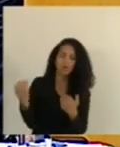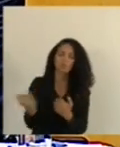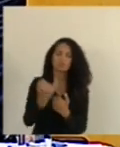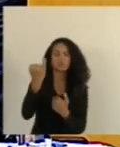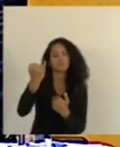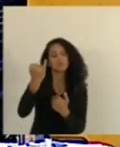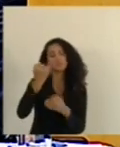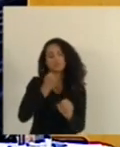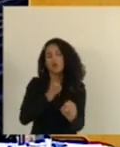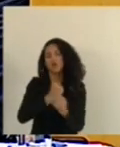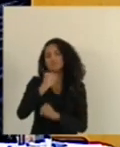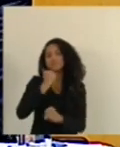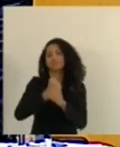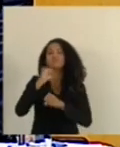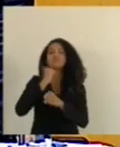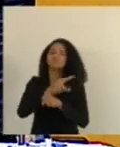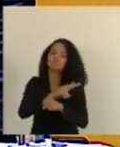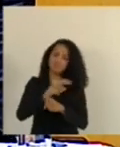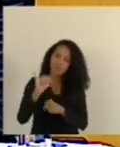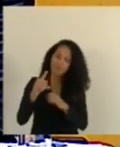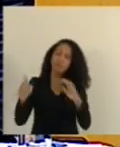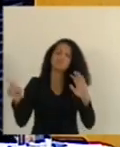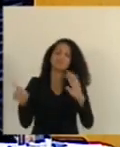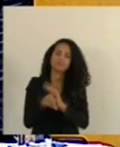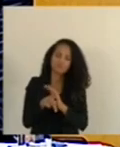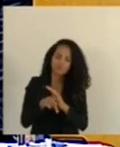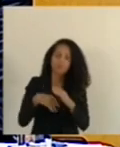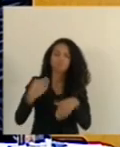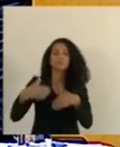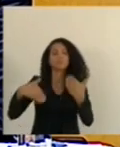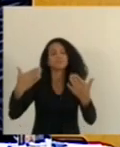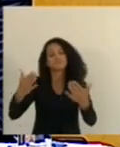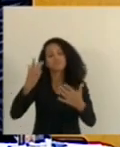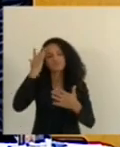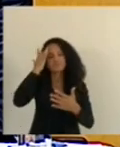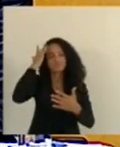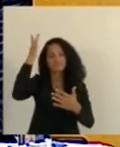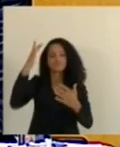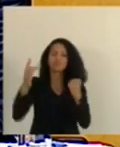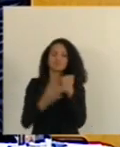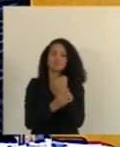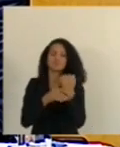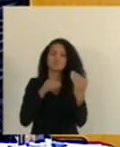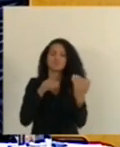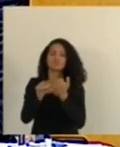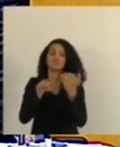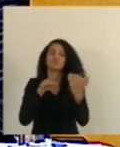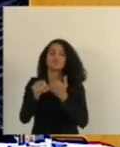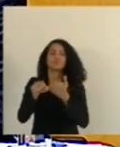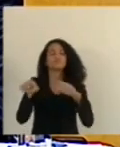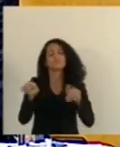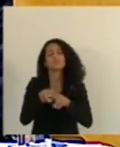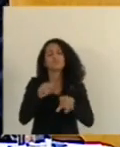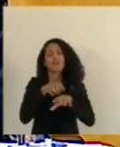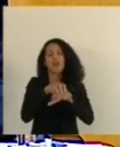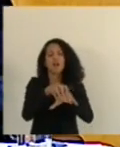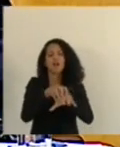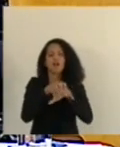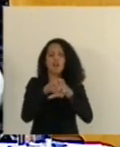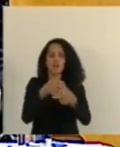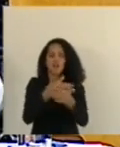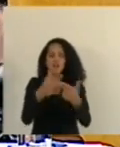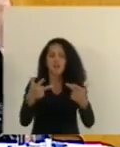obra essa ponte rodoviária que vai promover com mais facilidade segurança o escoamento da produção agrícola e também